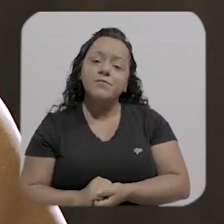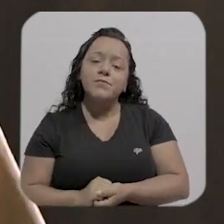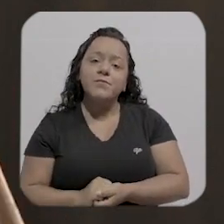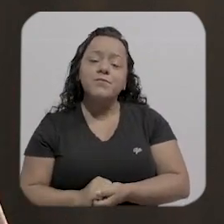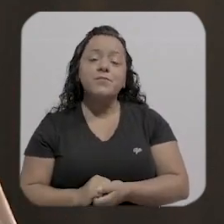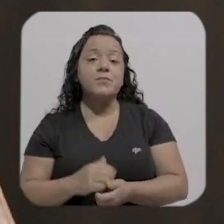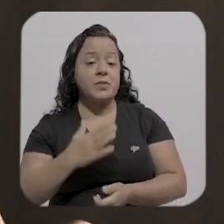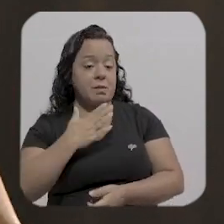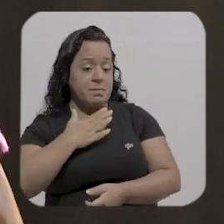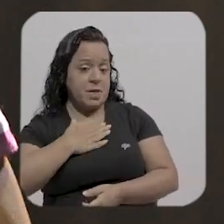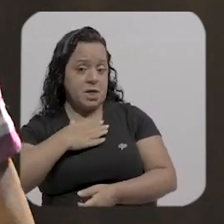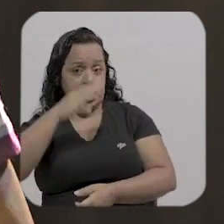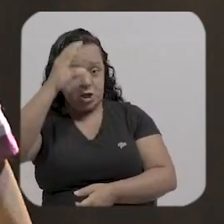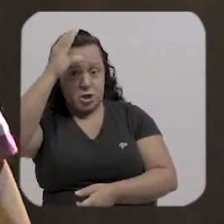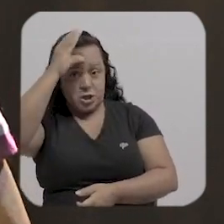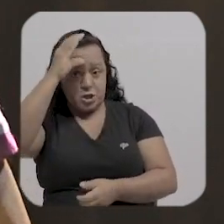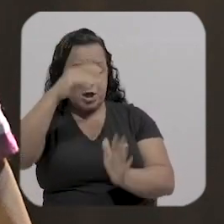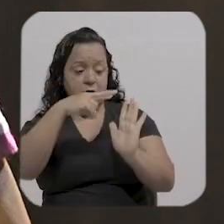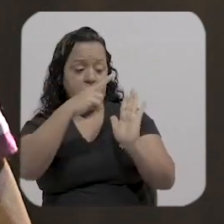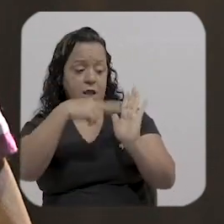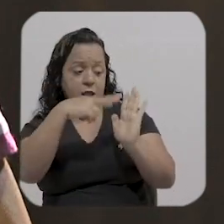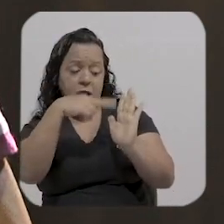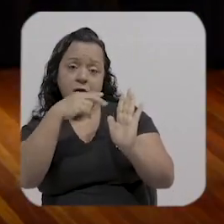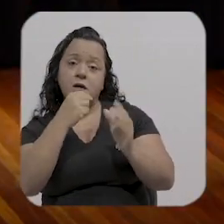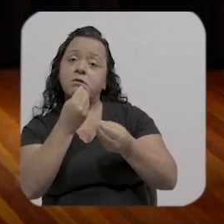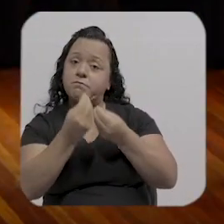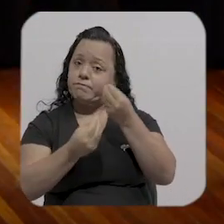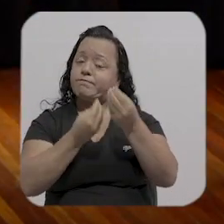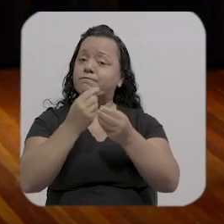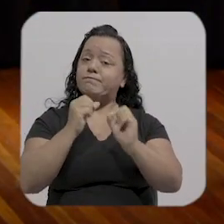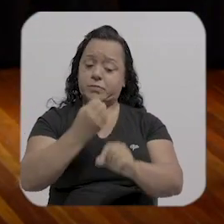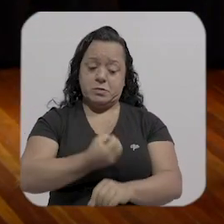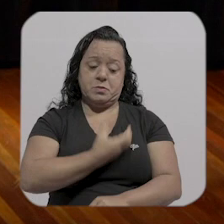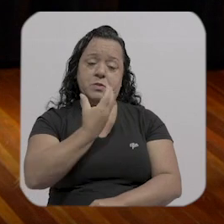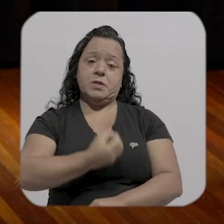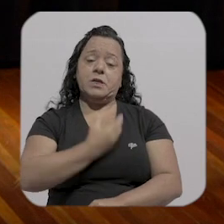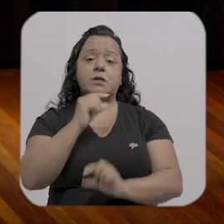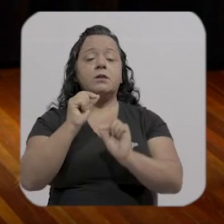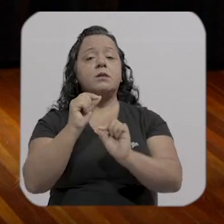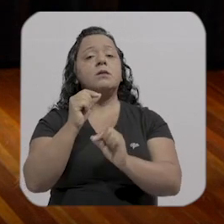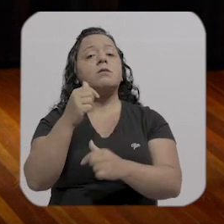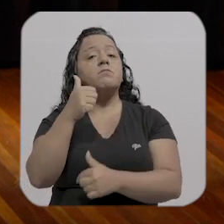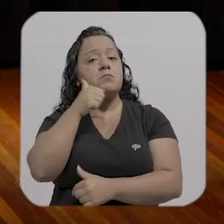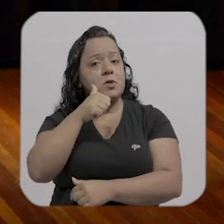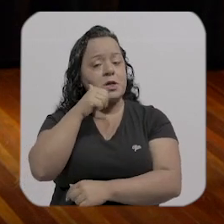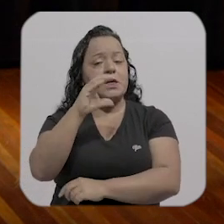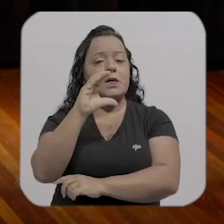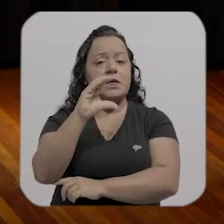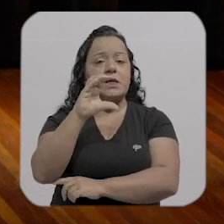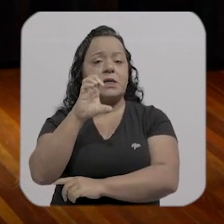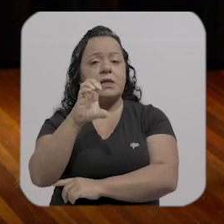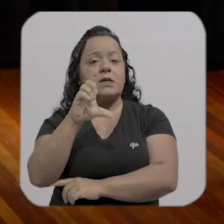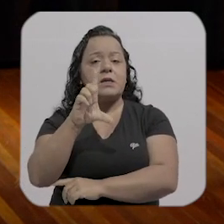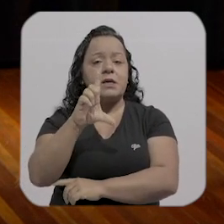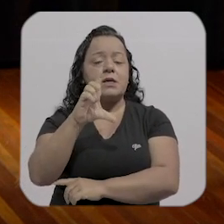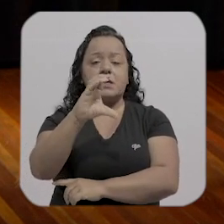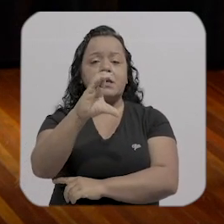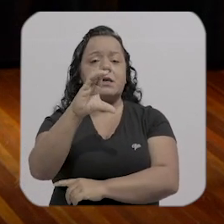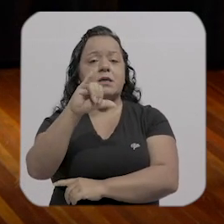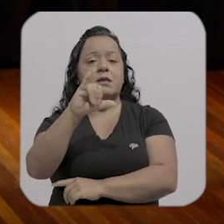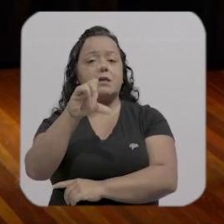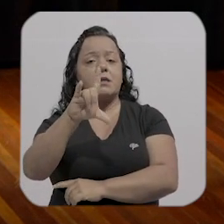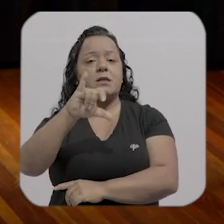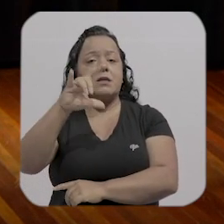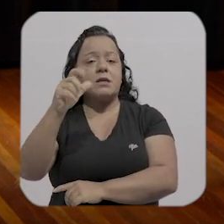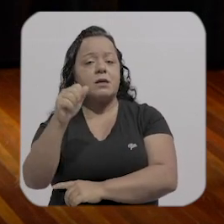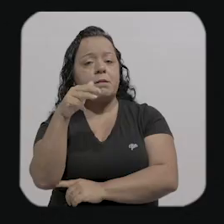lia para mim, e ela lia um poema da Cecília Meirelles, chamada Chácara do Chico Bolacha.